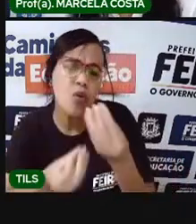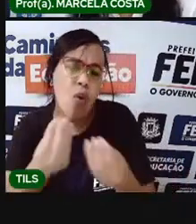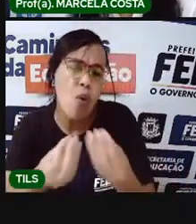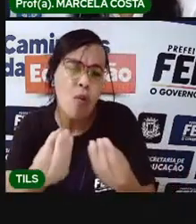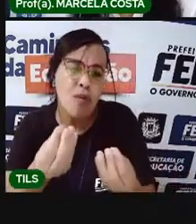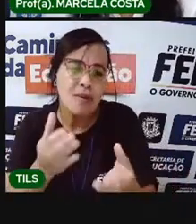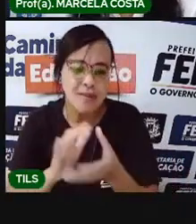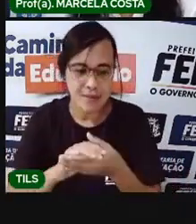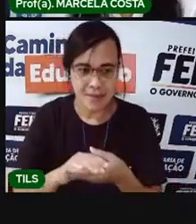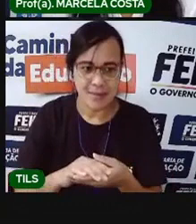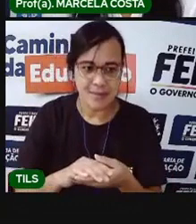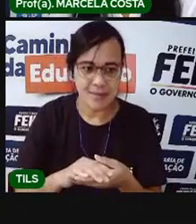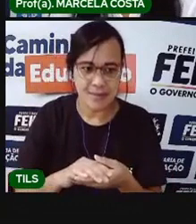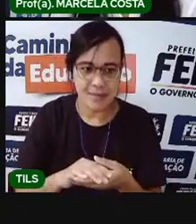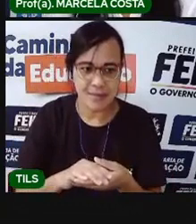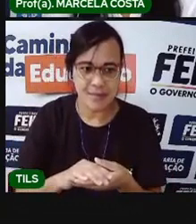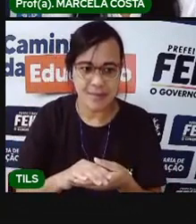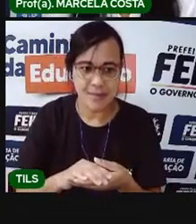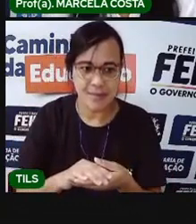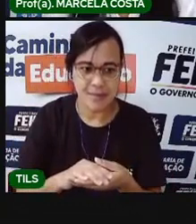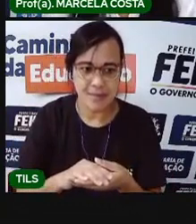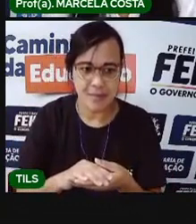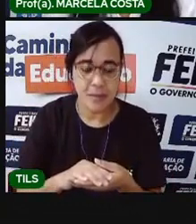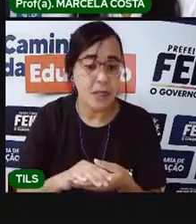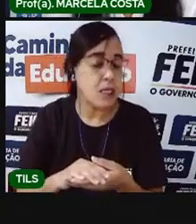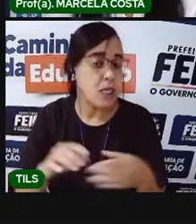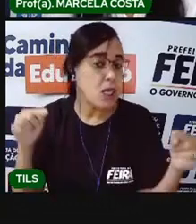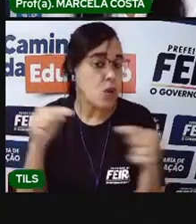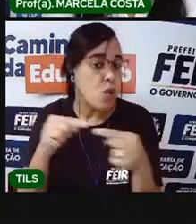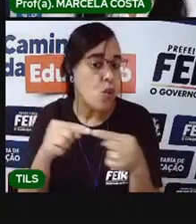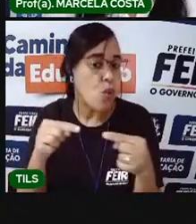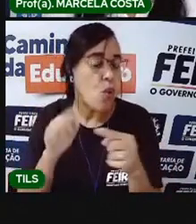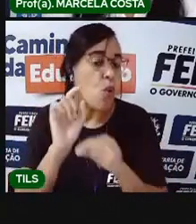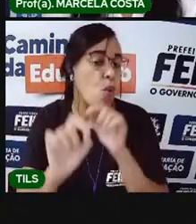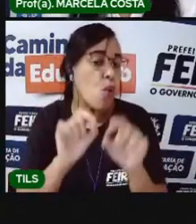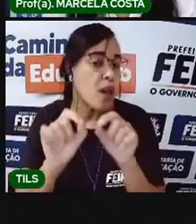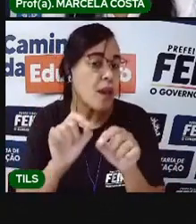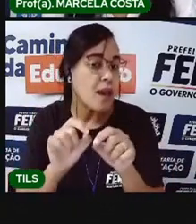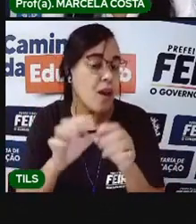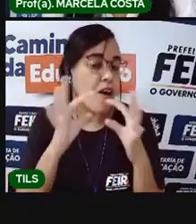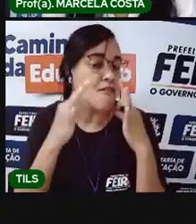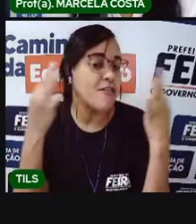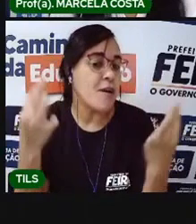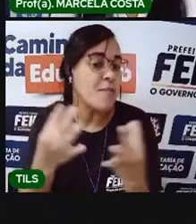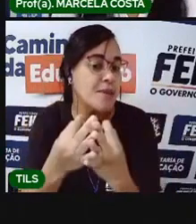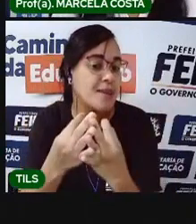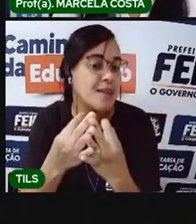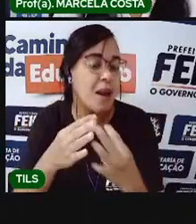nome dela é composta? Como foi que foi composto esse nome? Essa aqui é a mãe da Bianca.